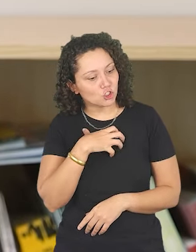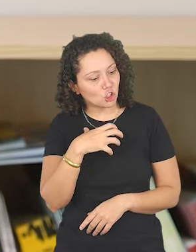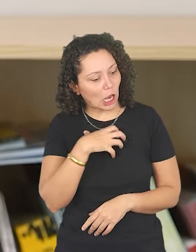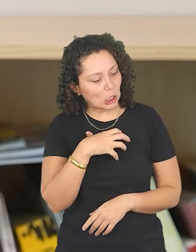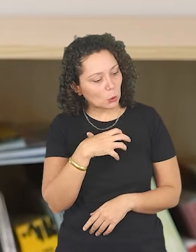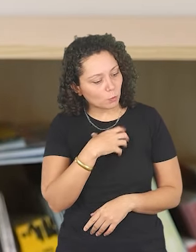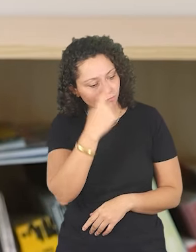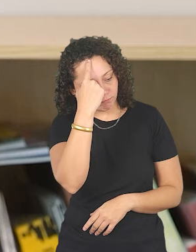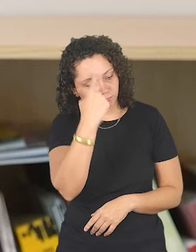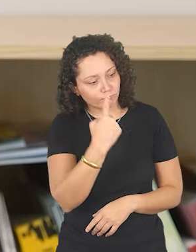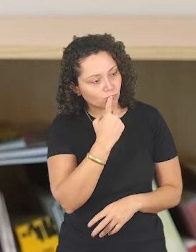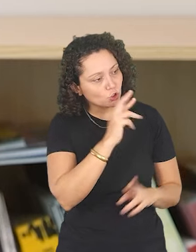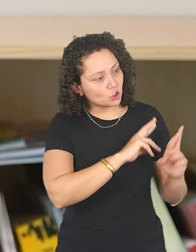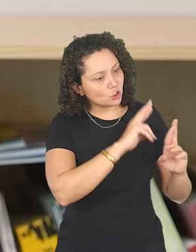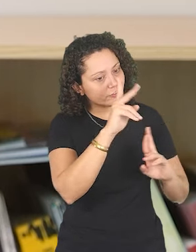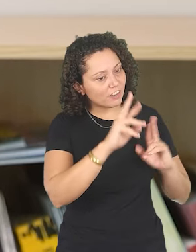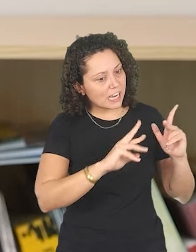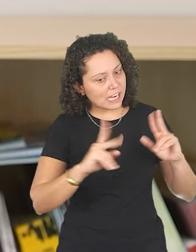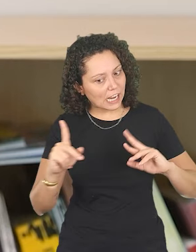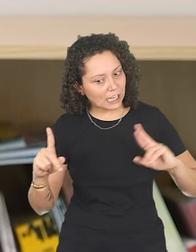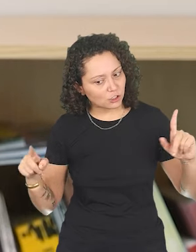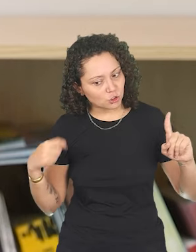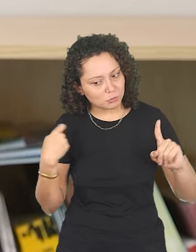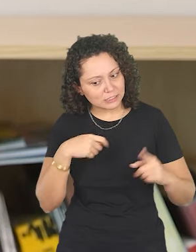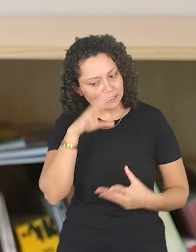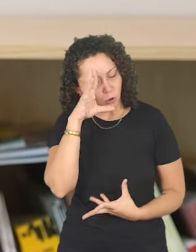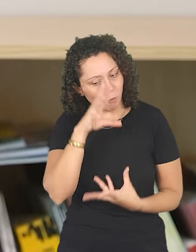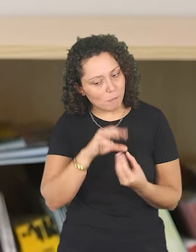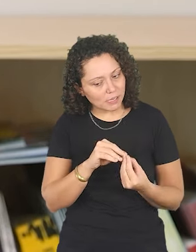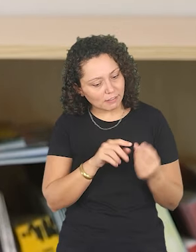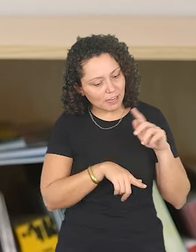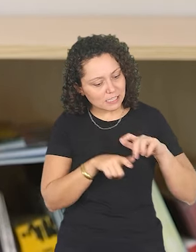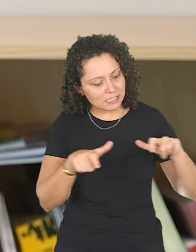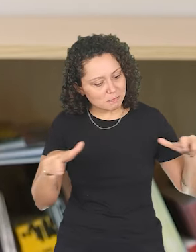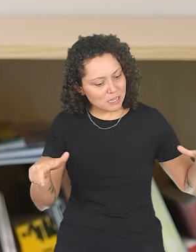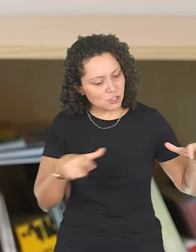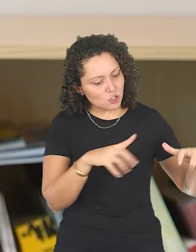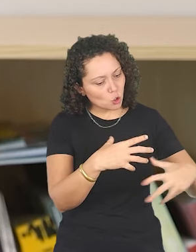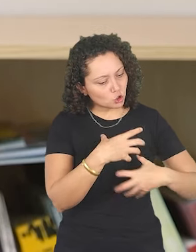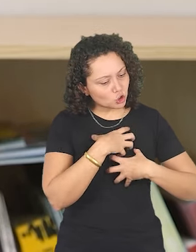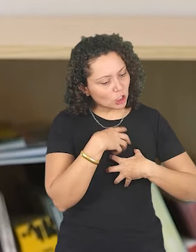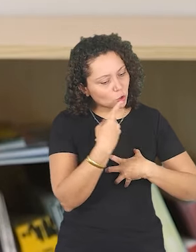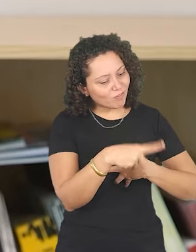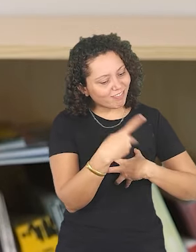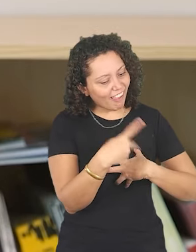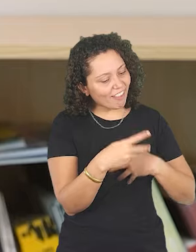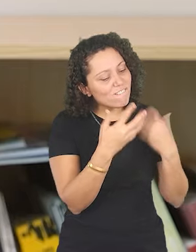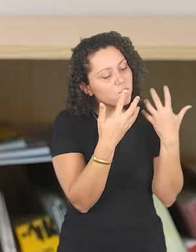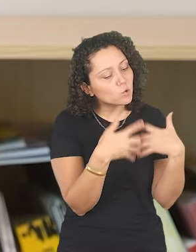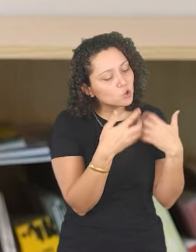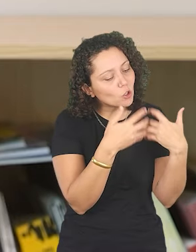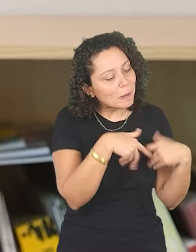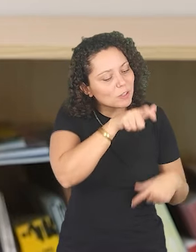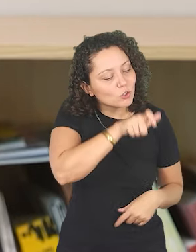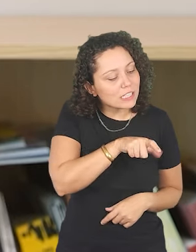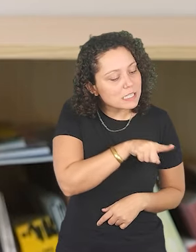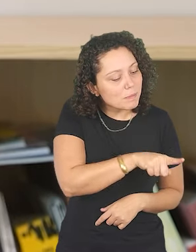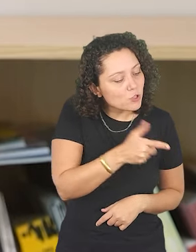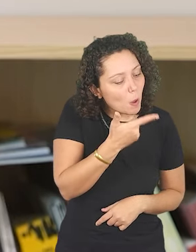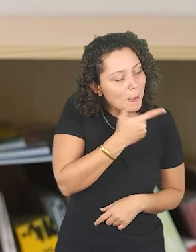jeito e eu acho que o produtor tem que entender como as pessoas funcionam para poder tirar o melhor delas,